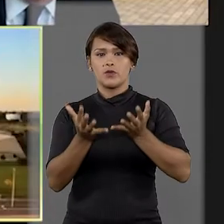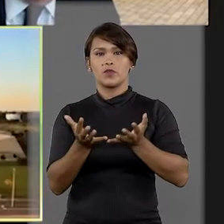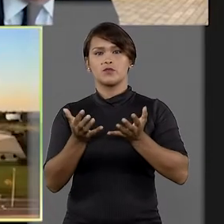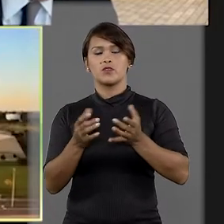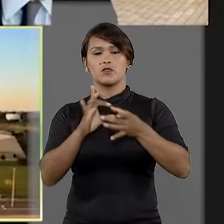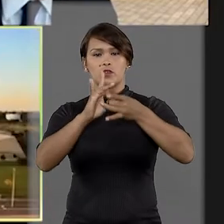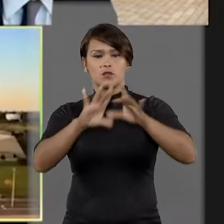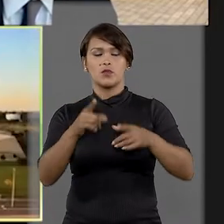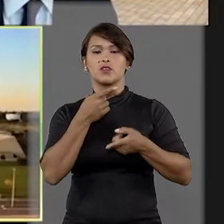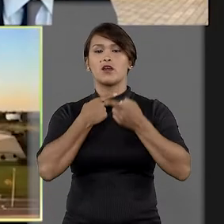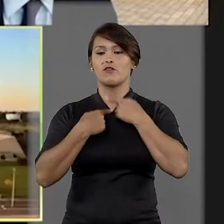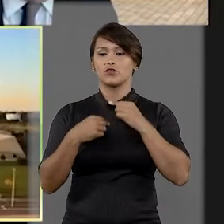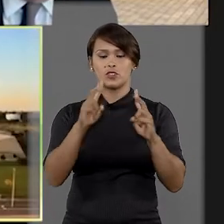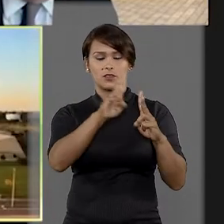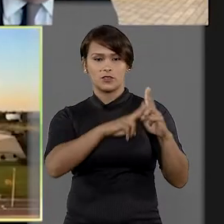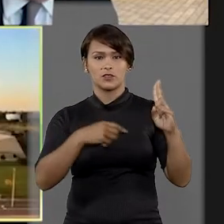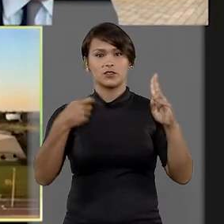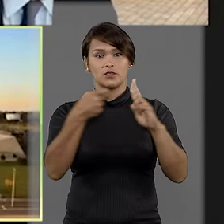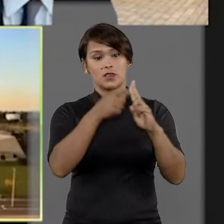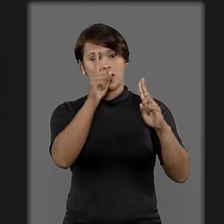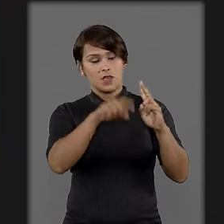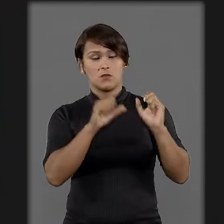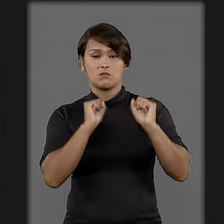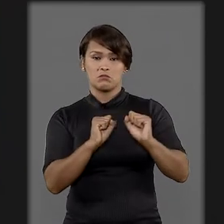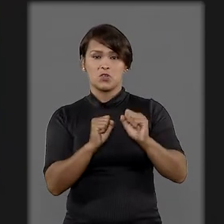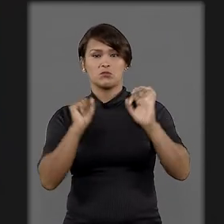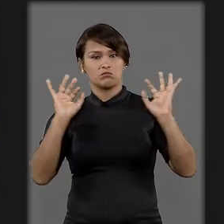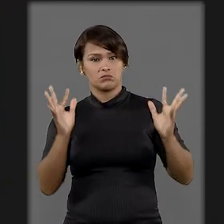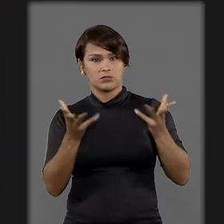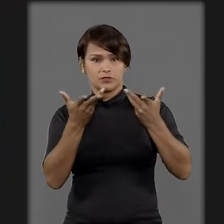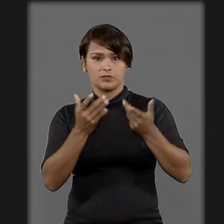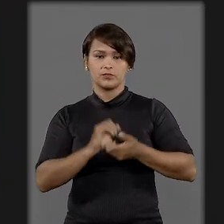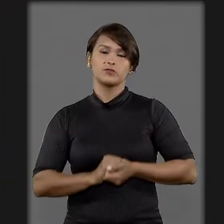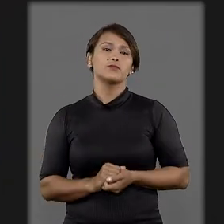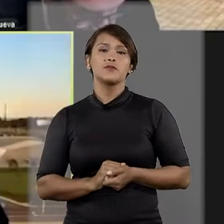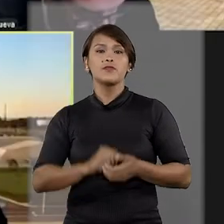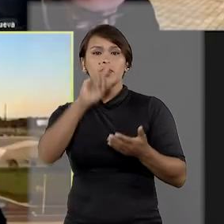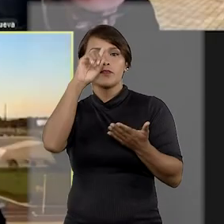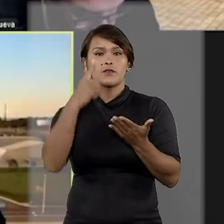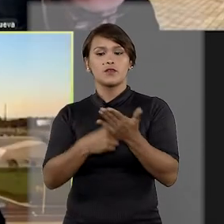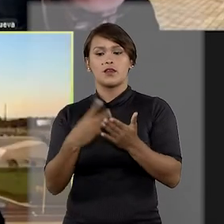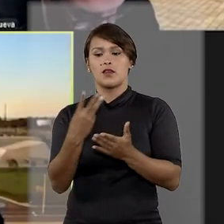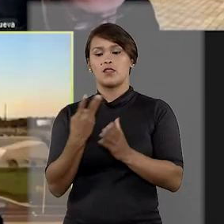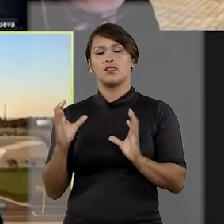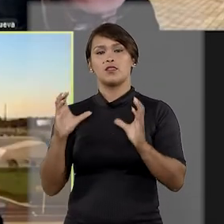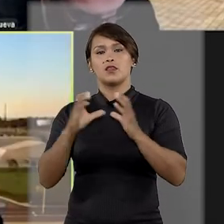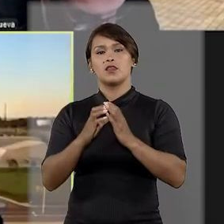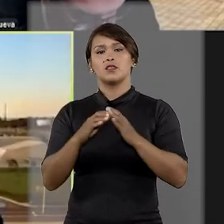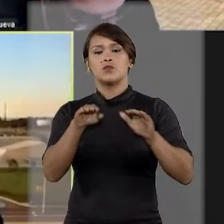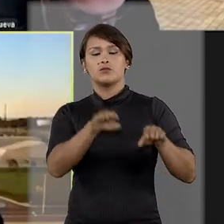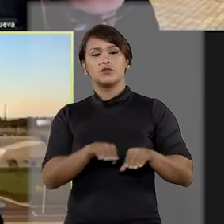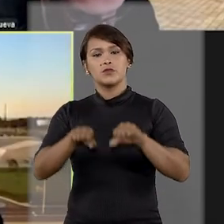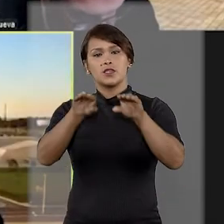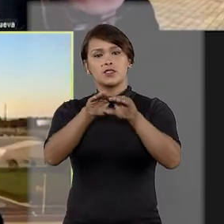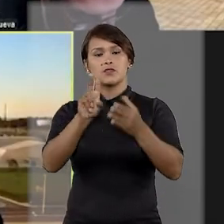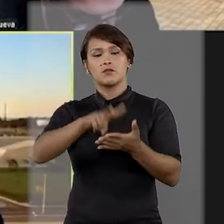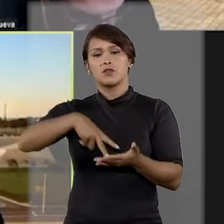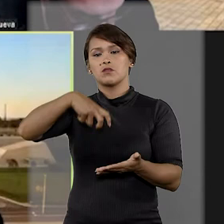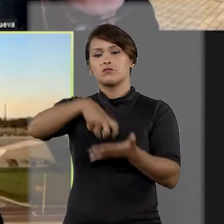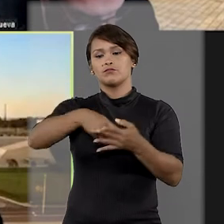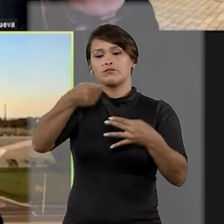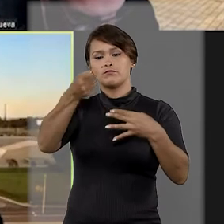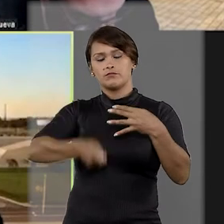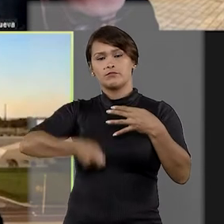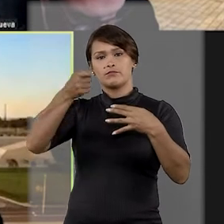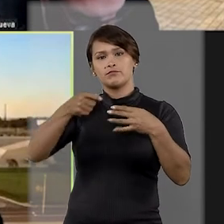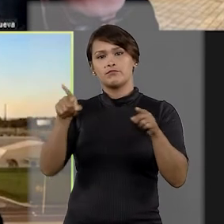manifestação de autonomia da vontade das partes, que deve ser prestigiada. Com a decisão, a terceira turma restabeleceu